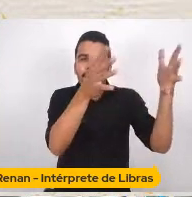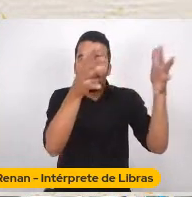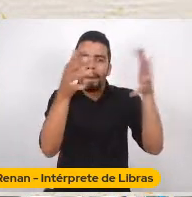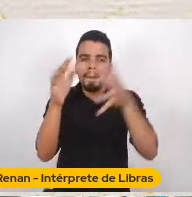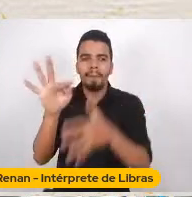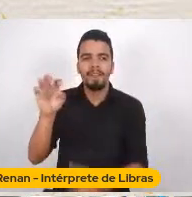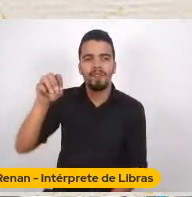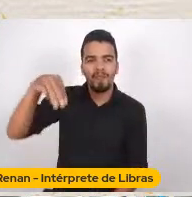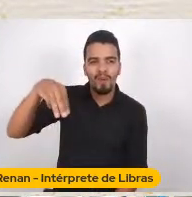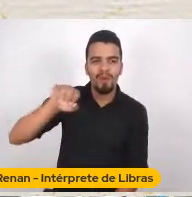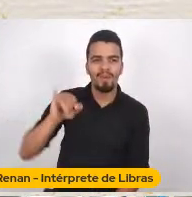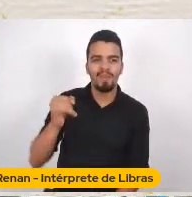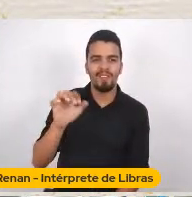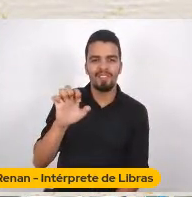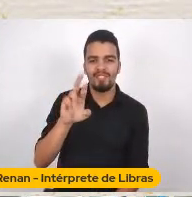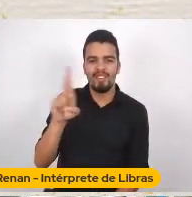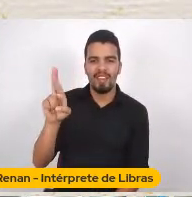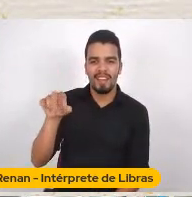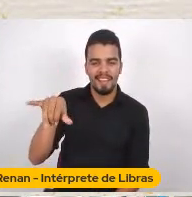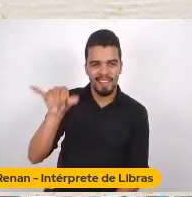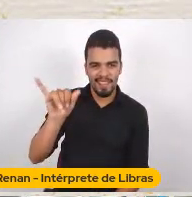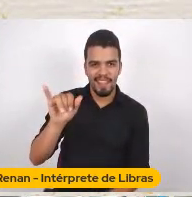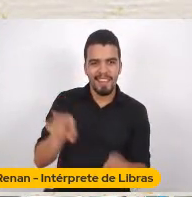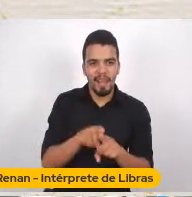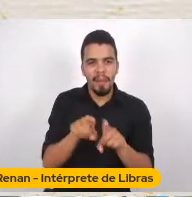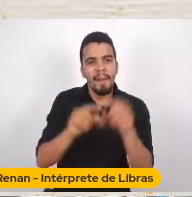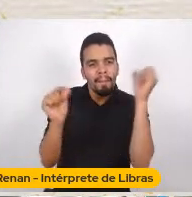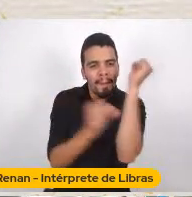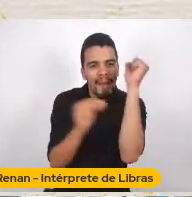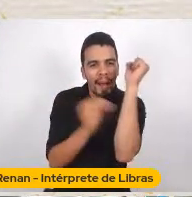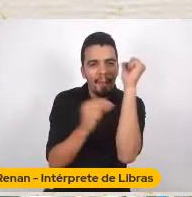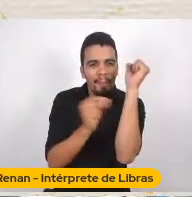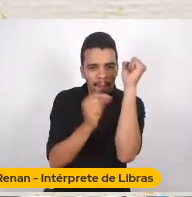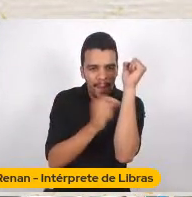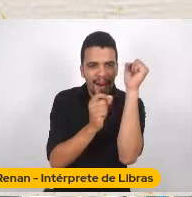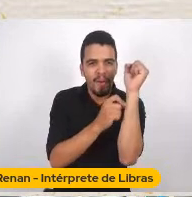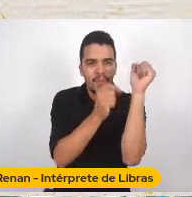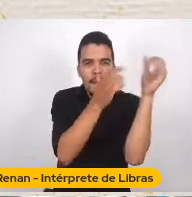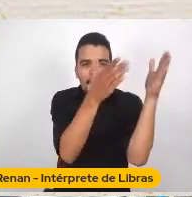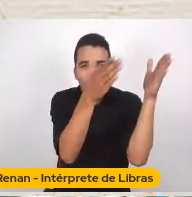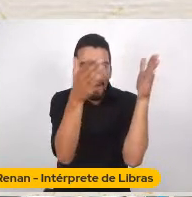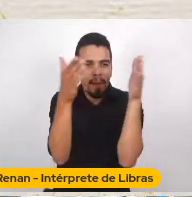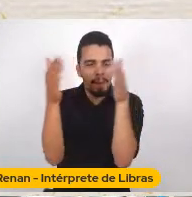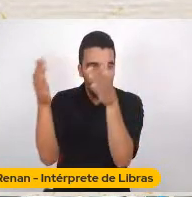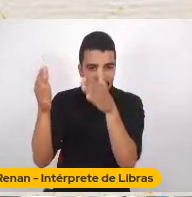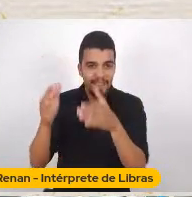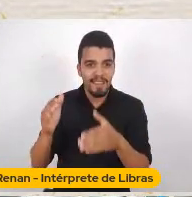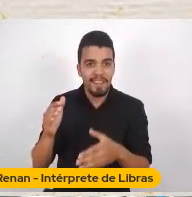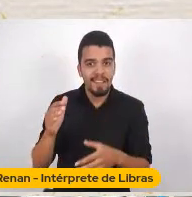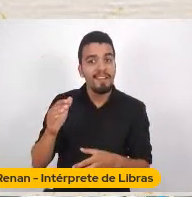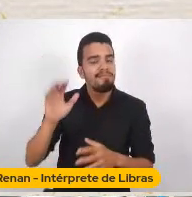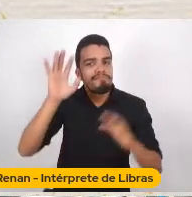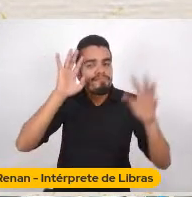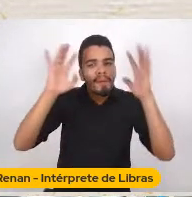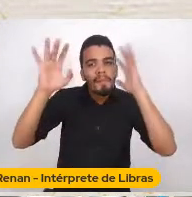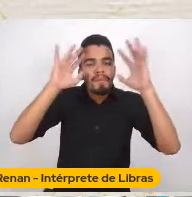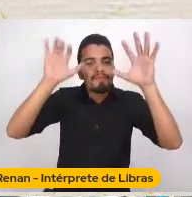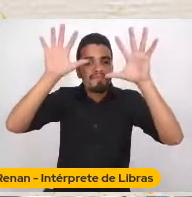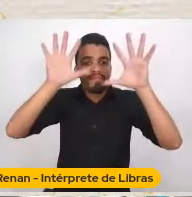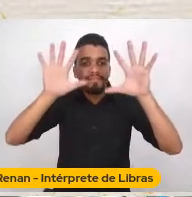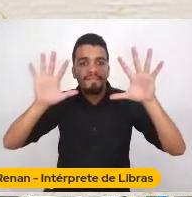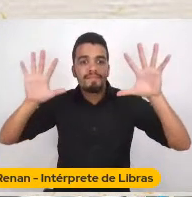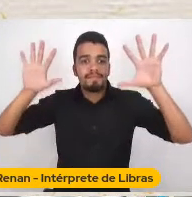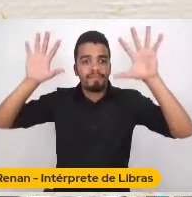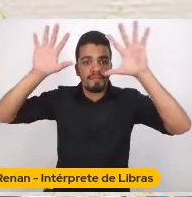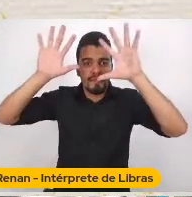Estranhe Mas eu quero mostrar Para vocês Como essa ordem Do domínio imaginário Como essa ordem Da